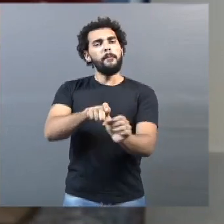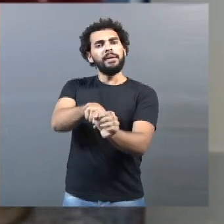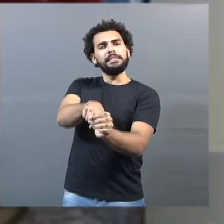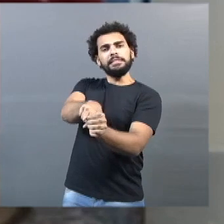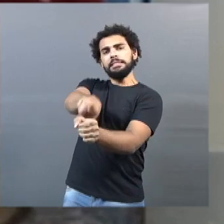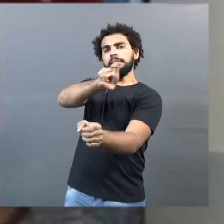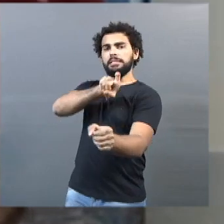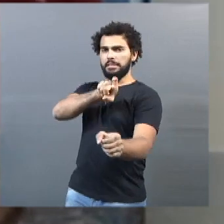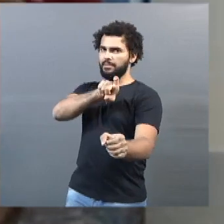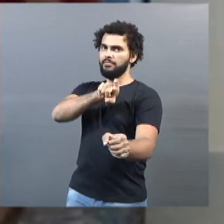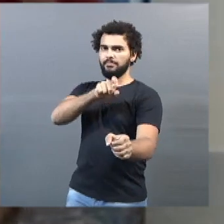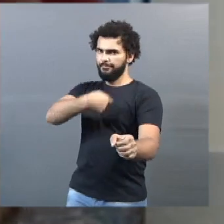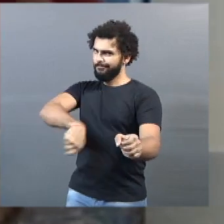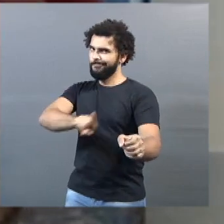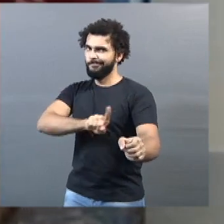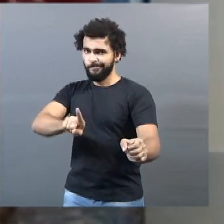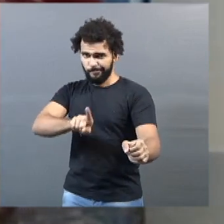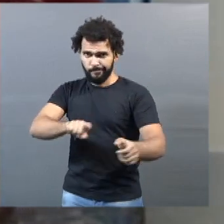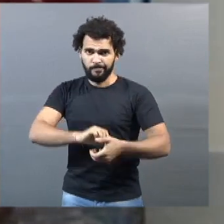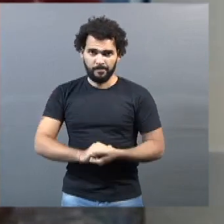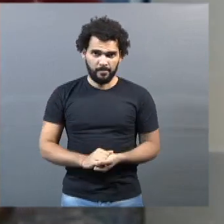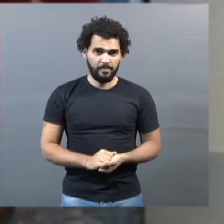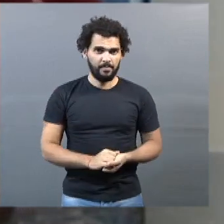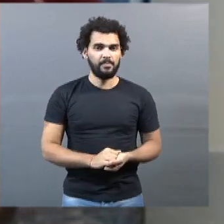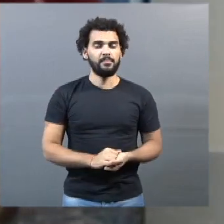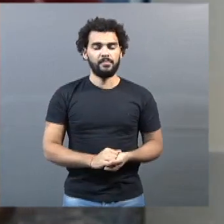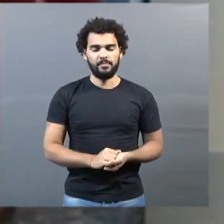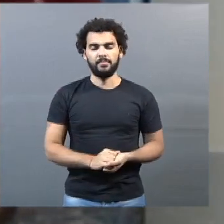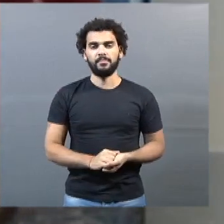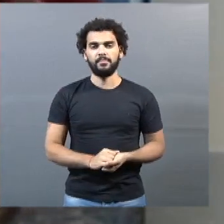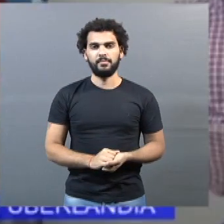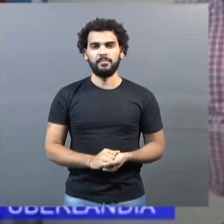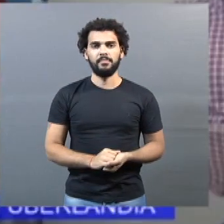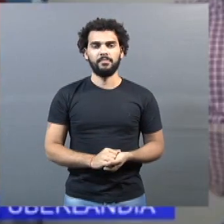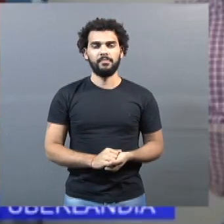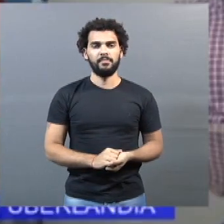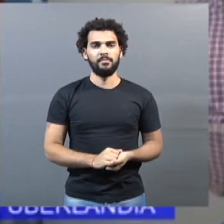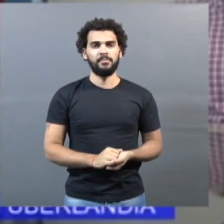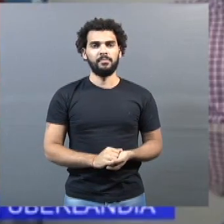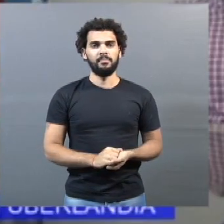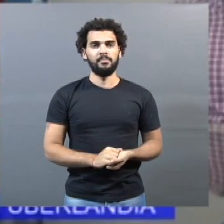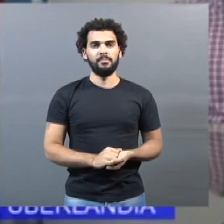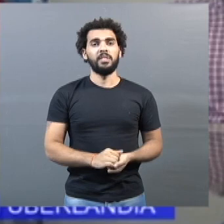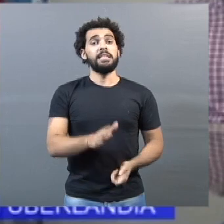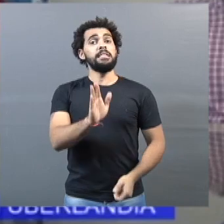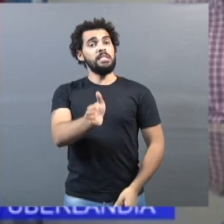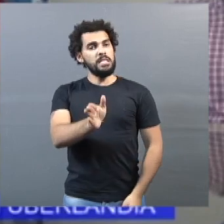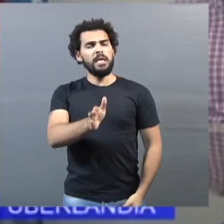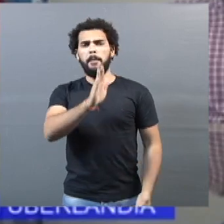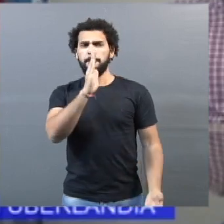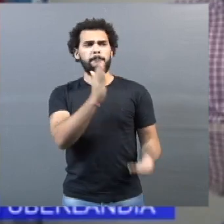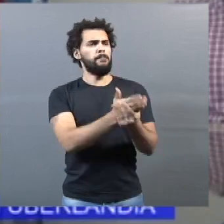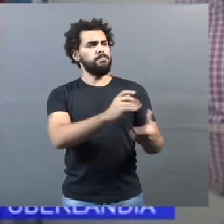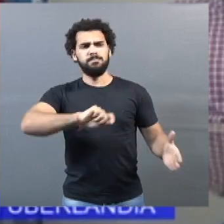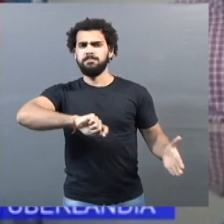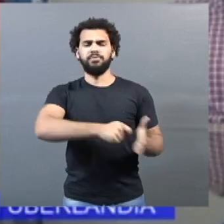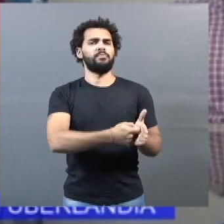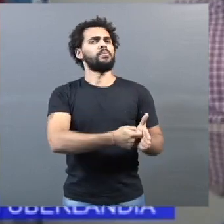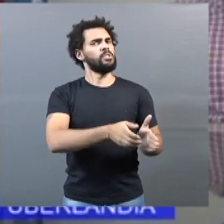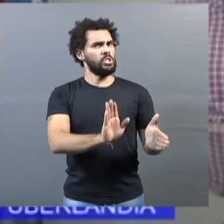que obriga os municípios mineiros a seguirem as regras estaduais. Já entrei com embargo declaratório